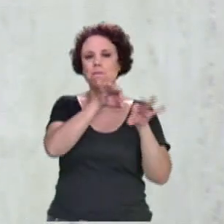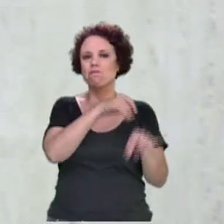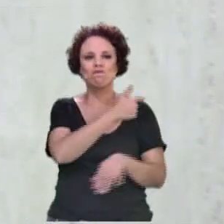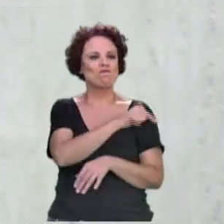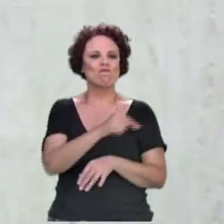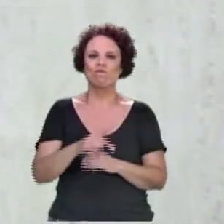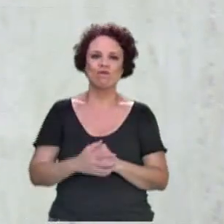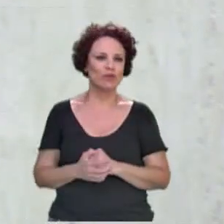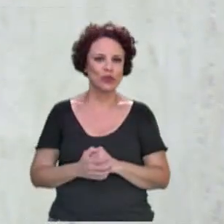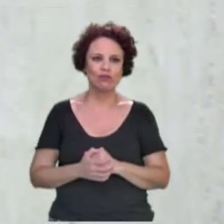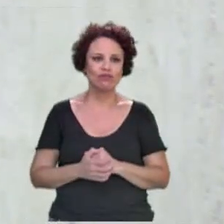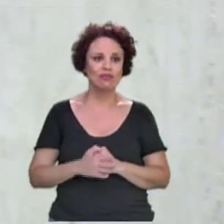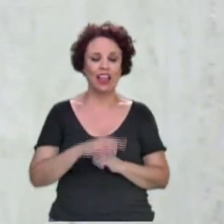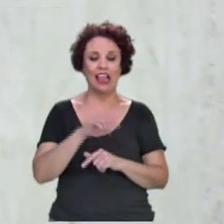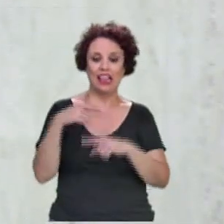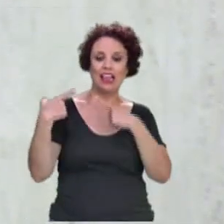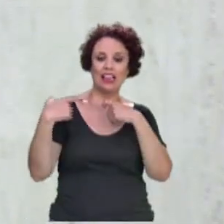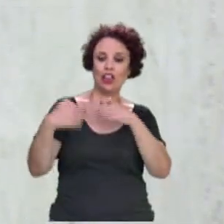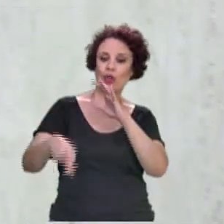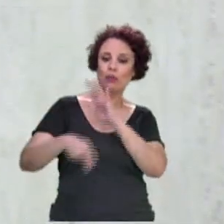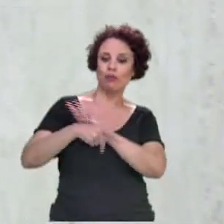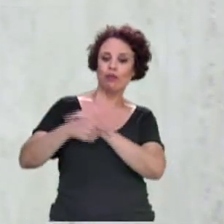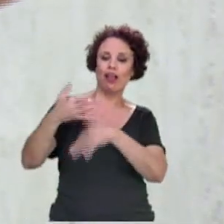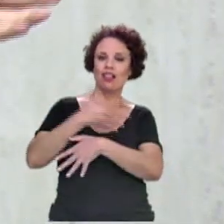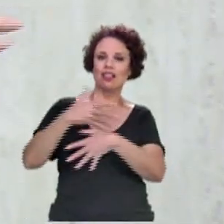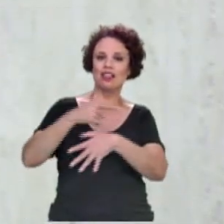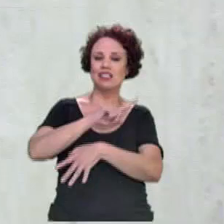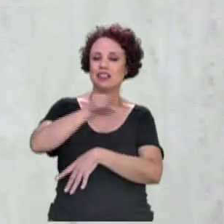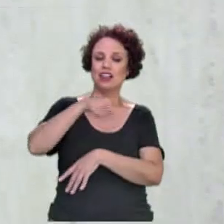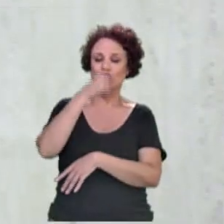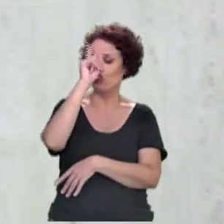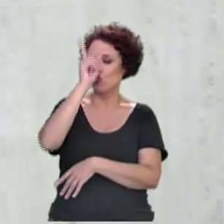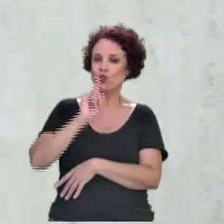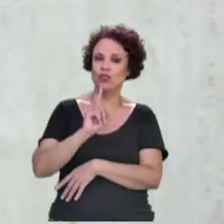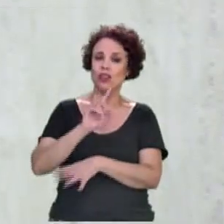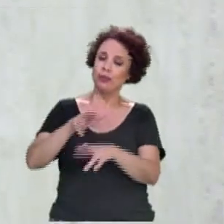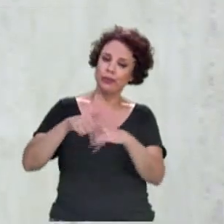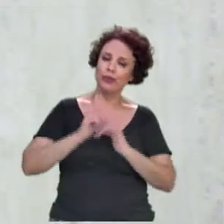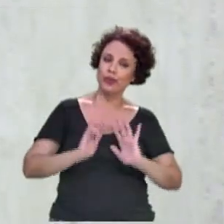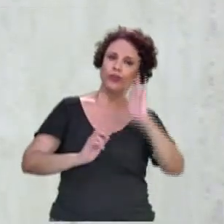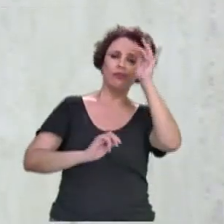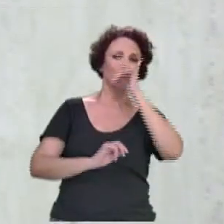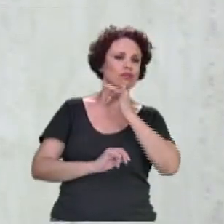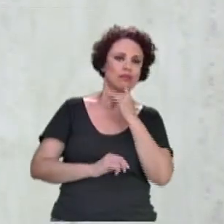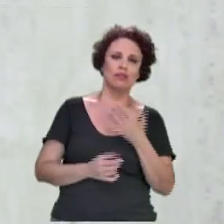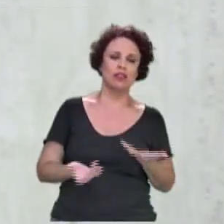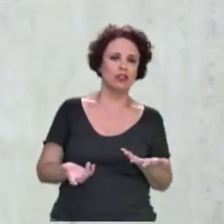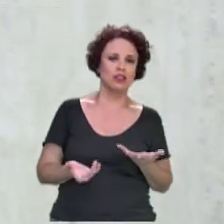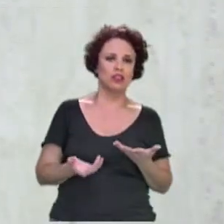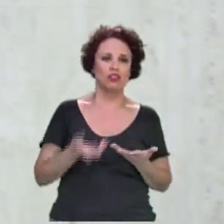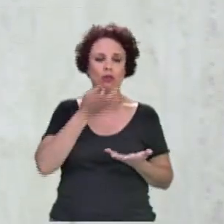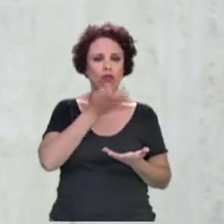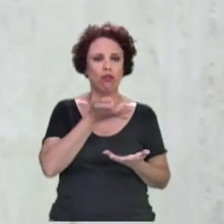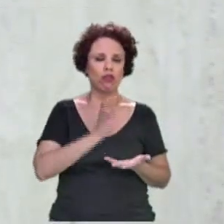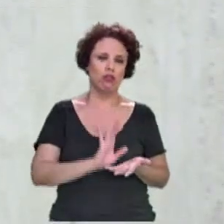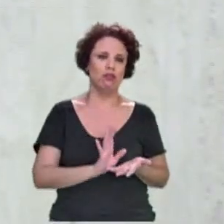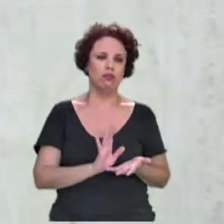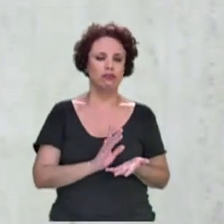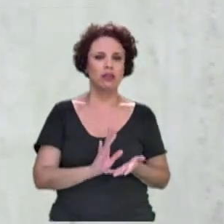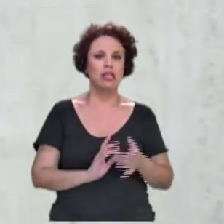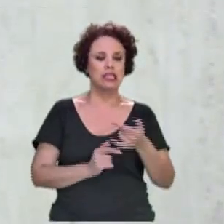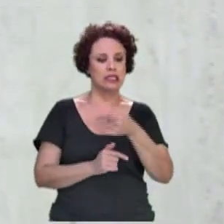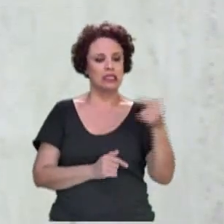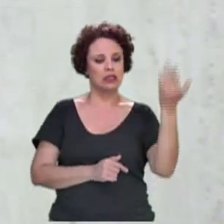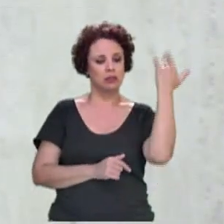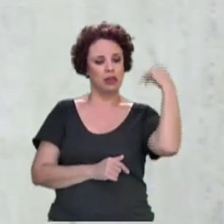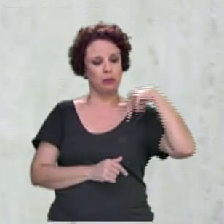urbano, no caso referido de ocorrência, onde acabou acontecendo essa desgraça. É uma fatalidade. Nós tivemos, a semana passada, aqui em São